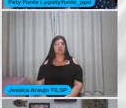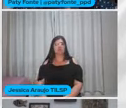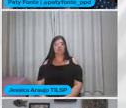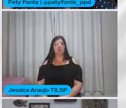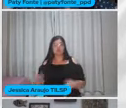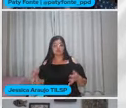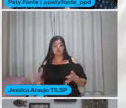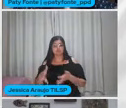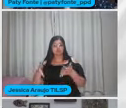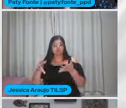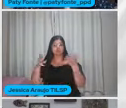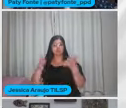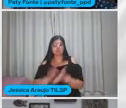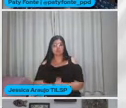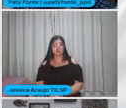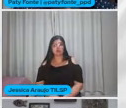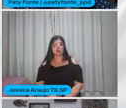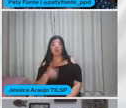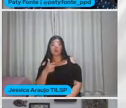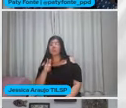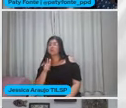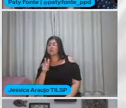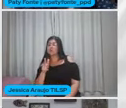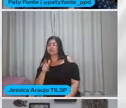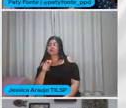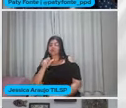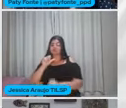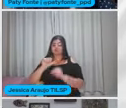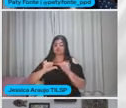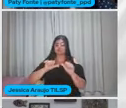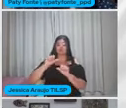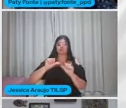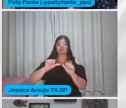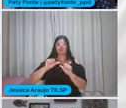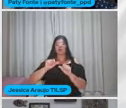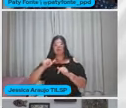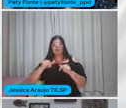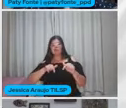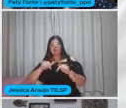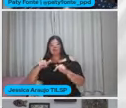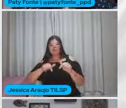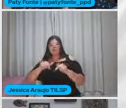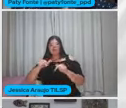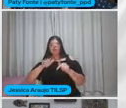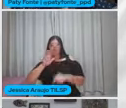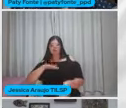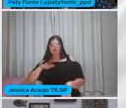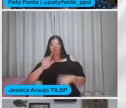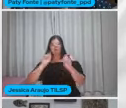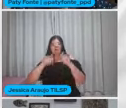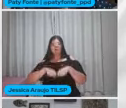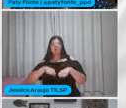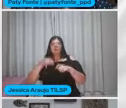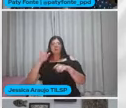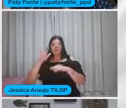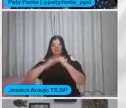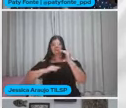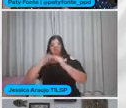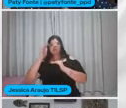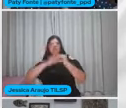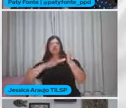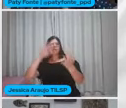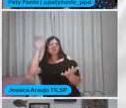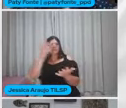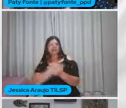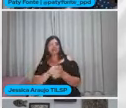motiva Ele dá Uma outra perspectiva Para avaliação Ele trabalha Nas crianças Competência e habilidades De registro